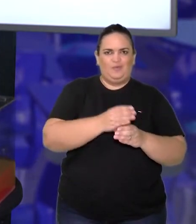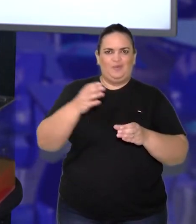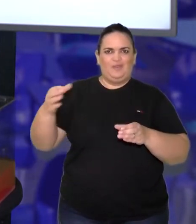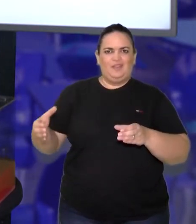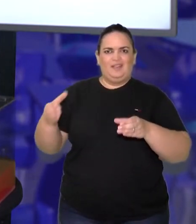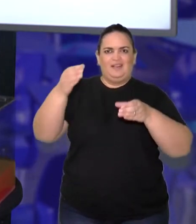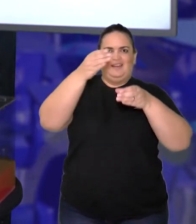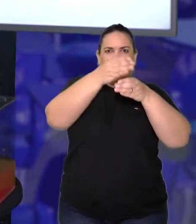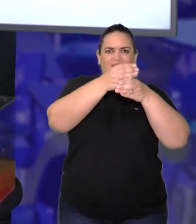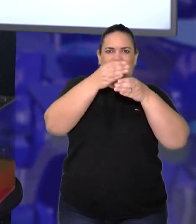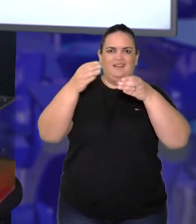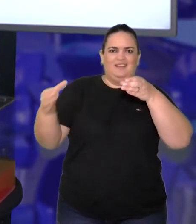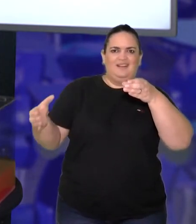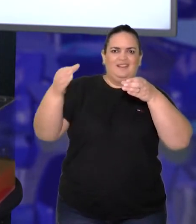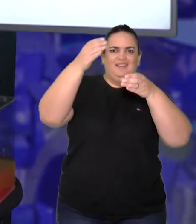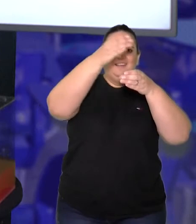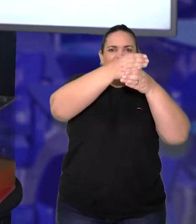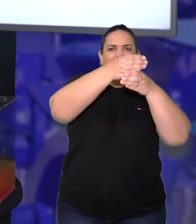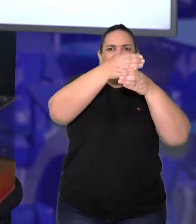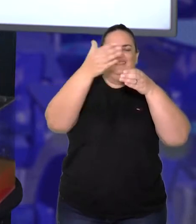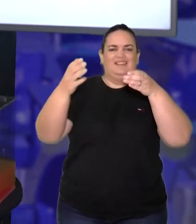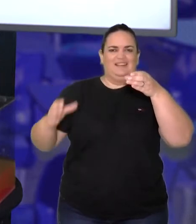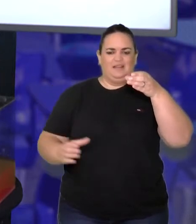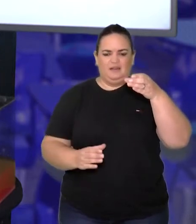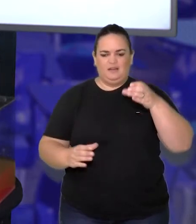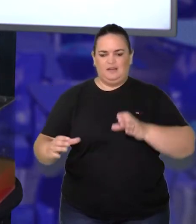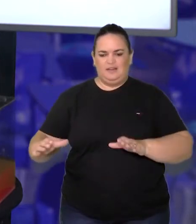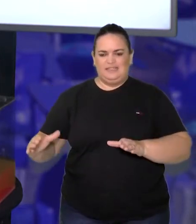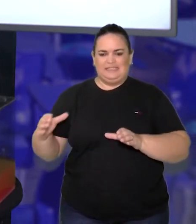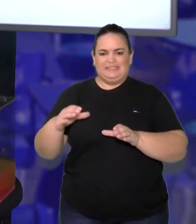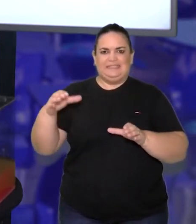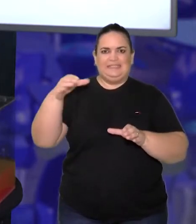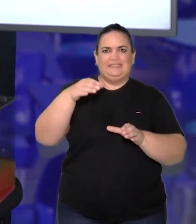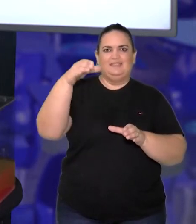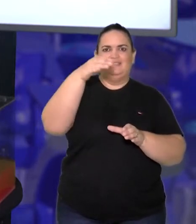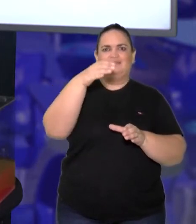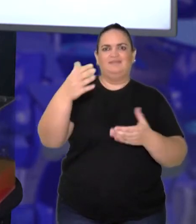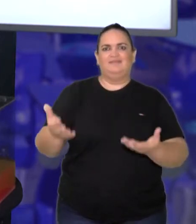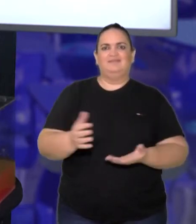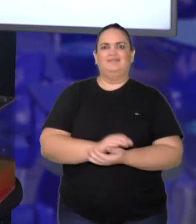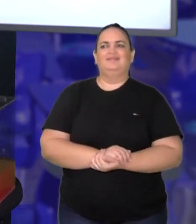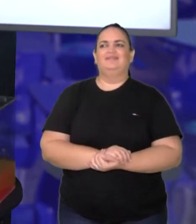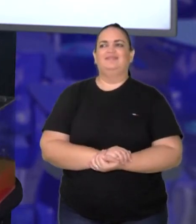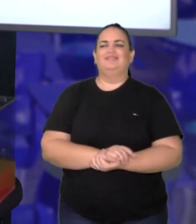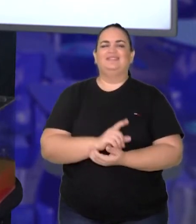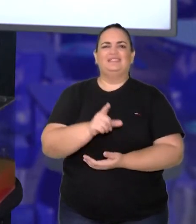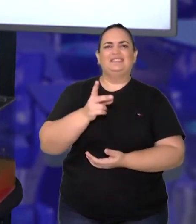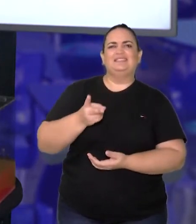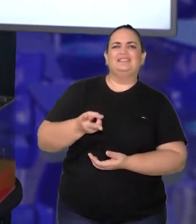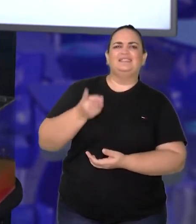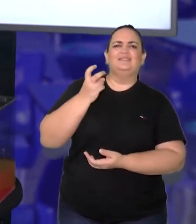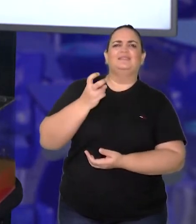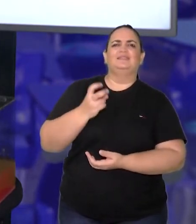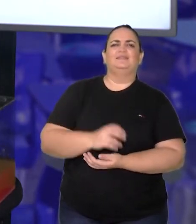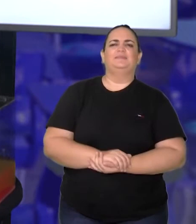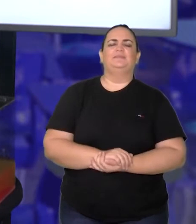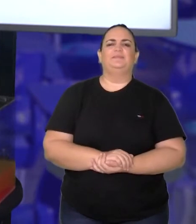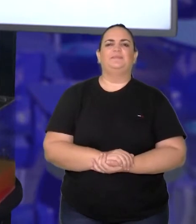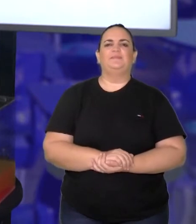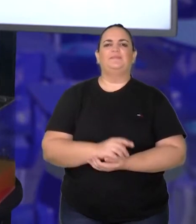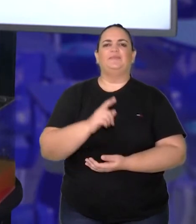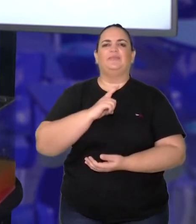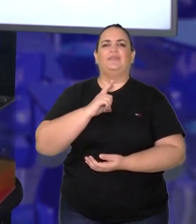desses cubinhos, tá? Digamos que a gente tenha aqui essa situação, no formato, e imaginamos